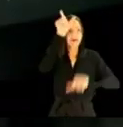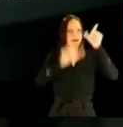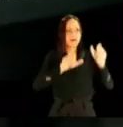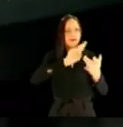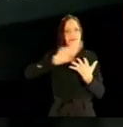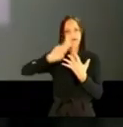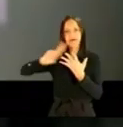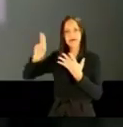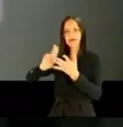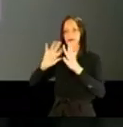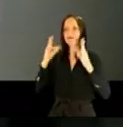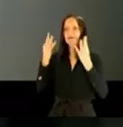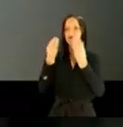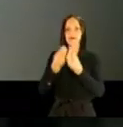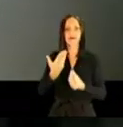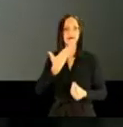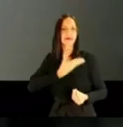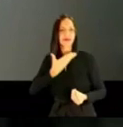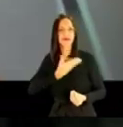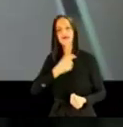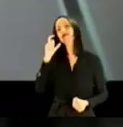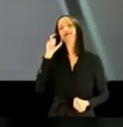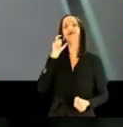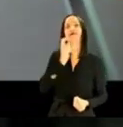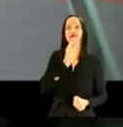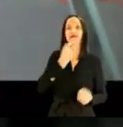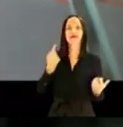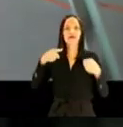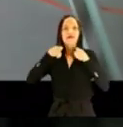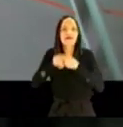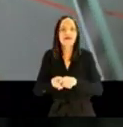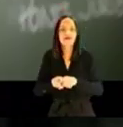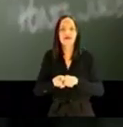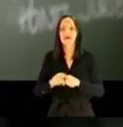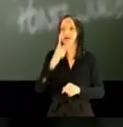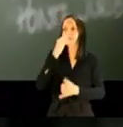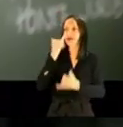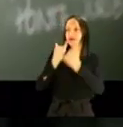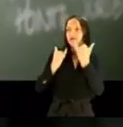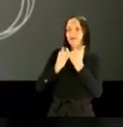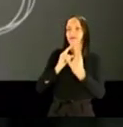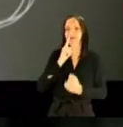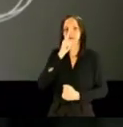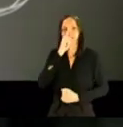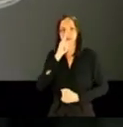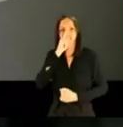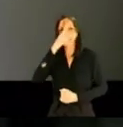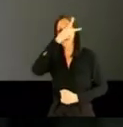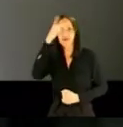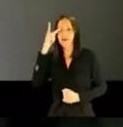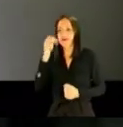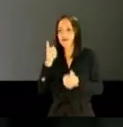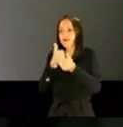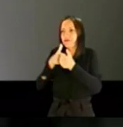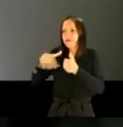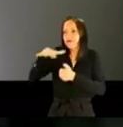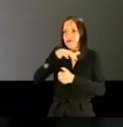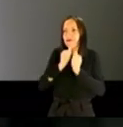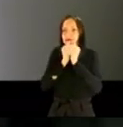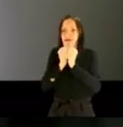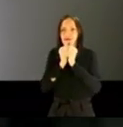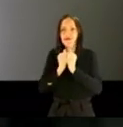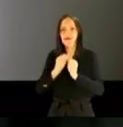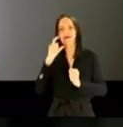Esta é uma história que envolve vários nomes, parentes e amigos de Ricardo Nunes. Todos com ligações aparentemente muito